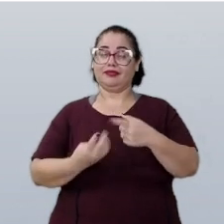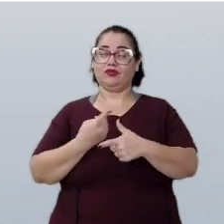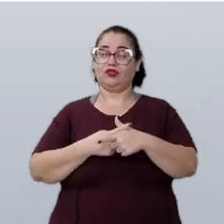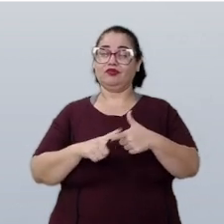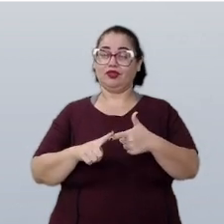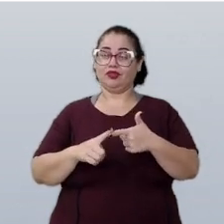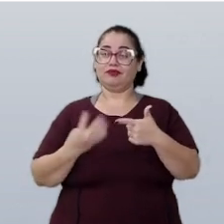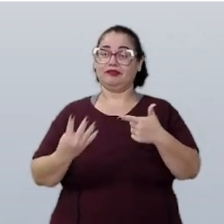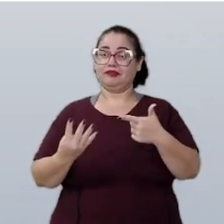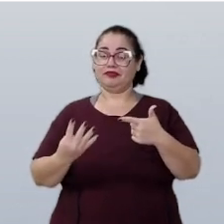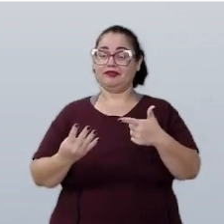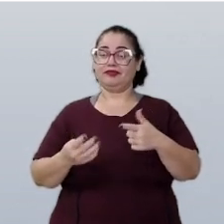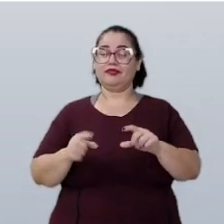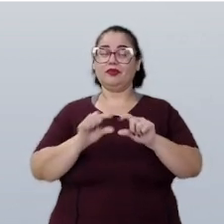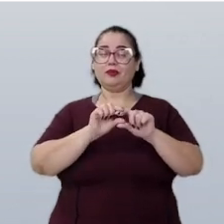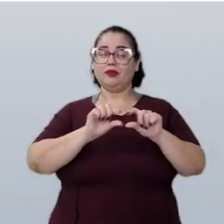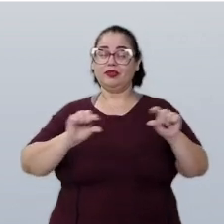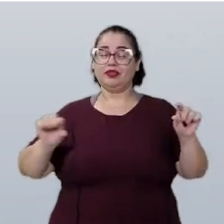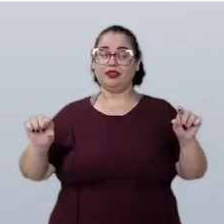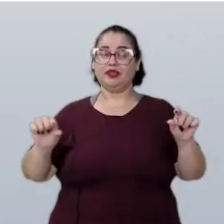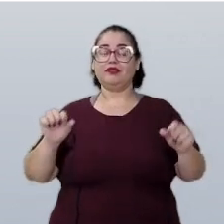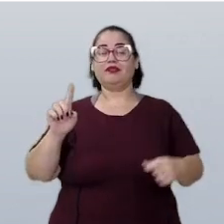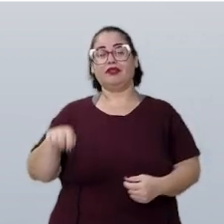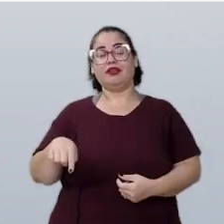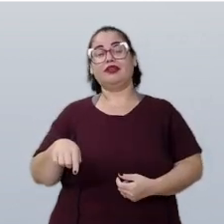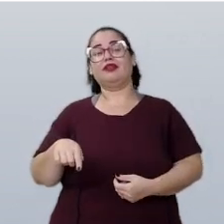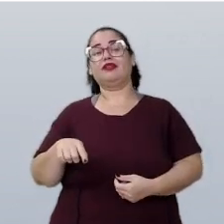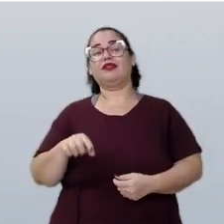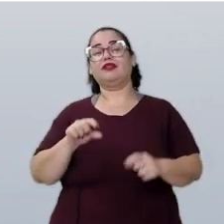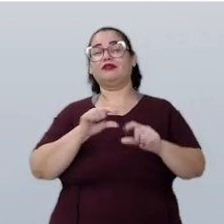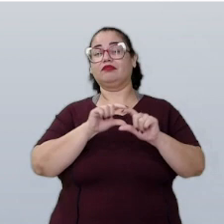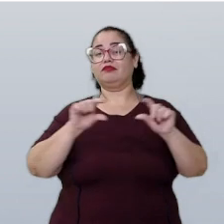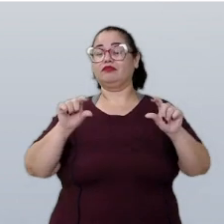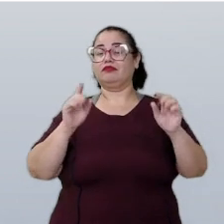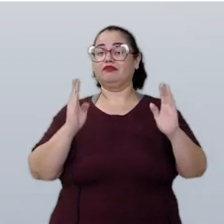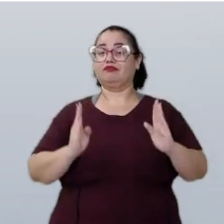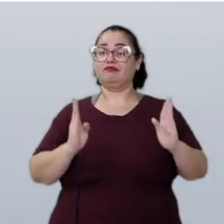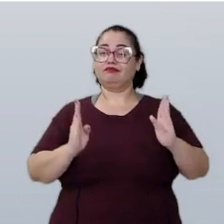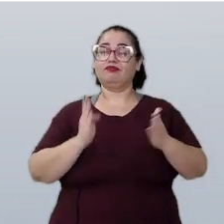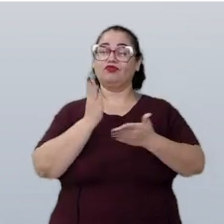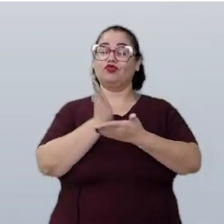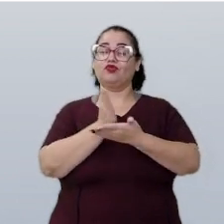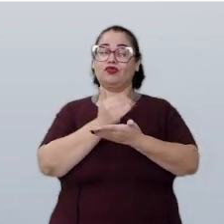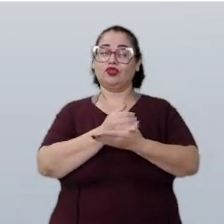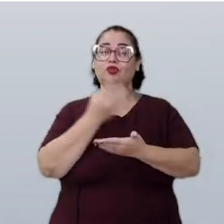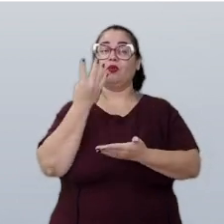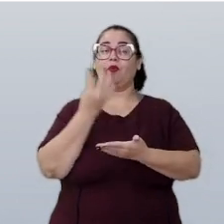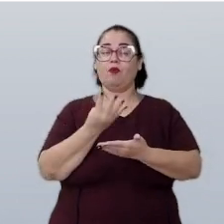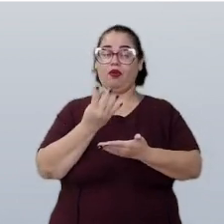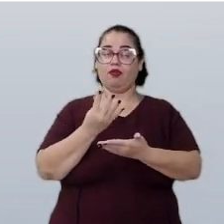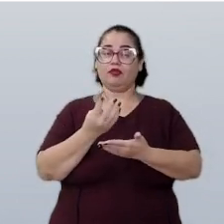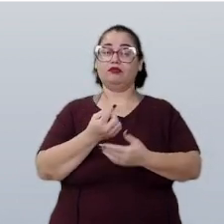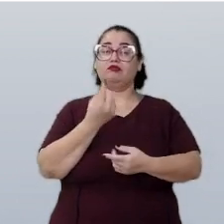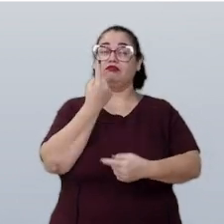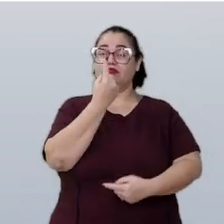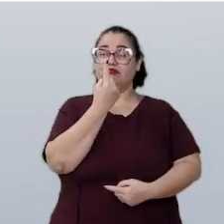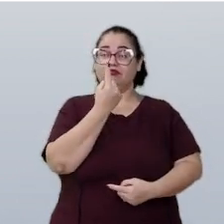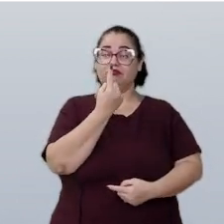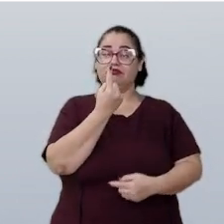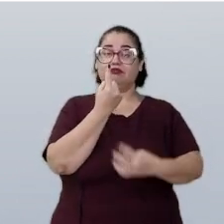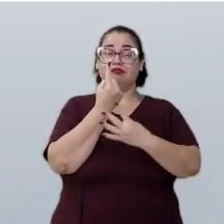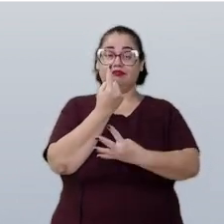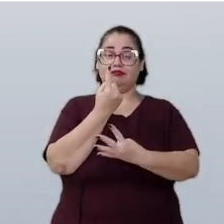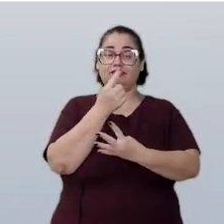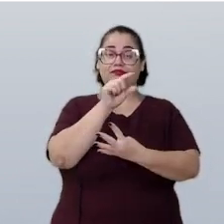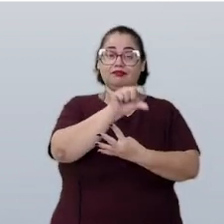Aqui, o inteiro ficaria dividido em quatro e uma dessas quatro partes